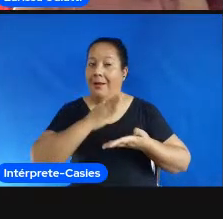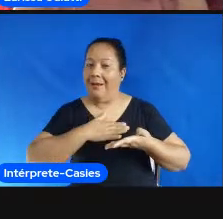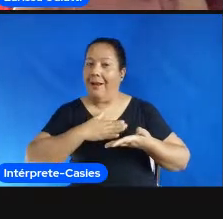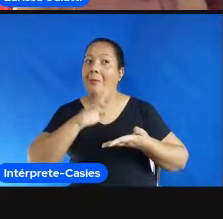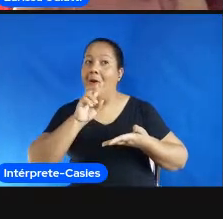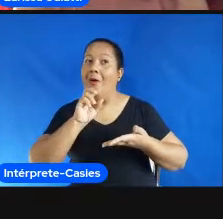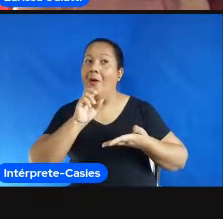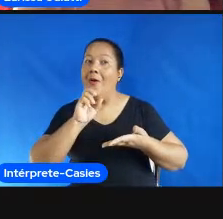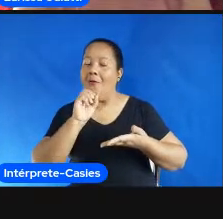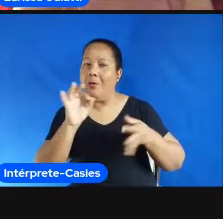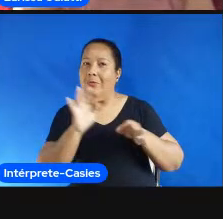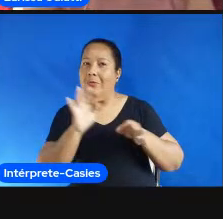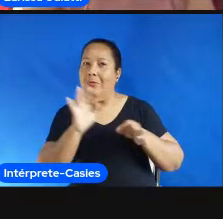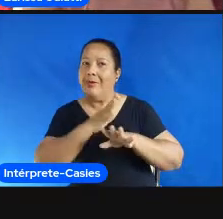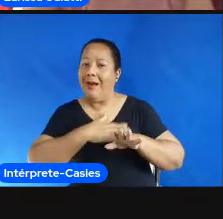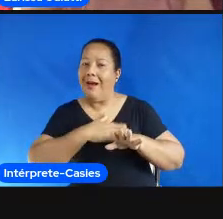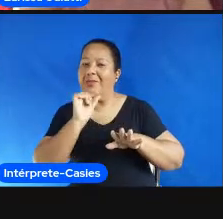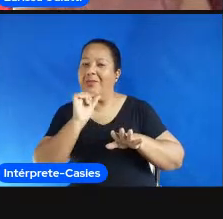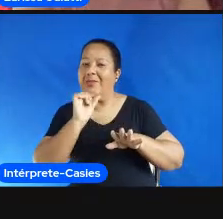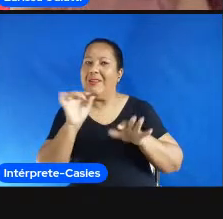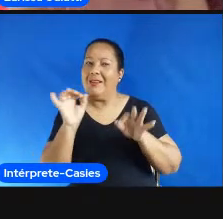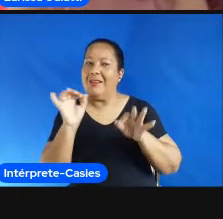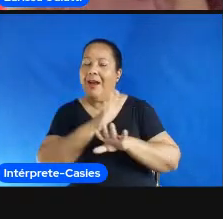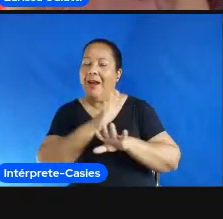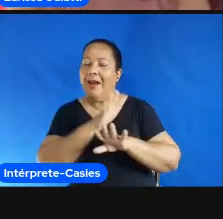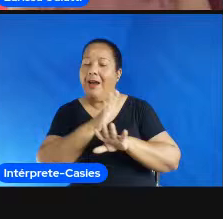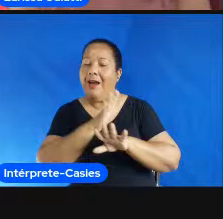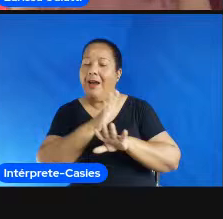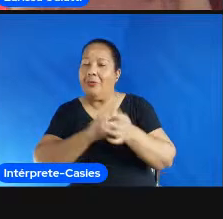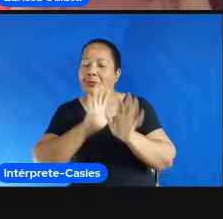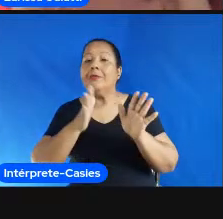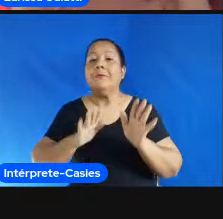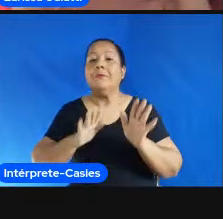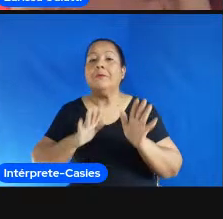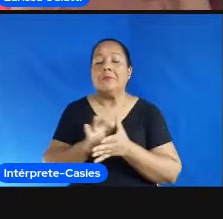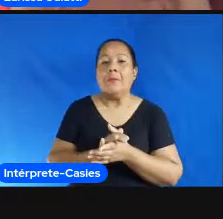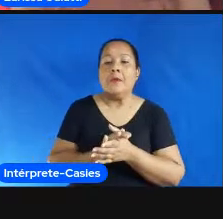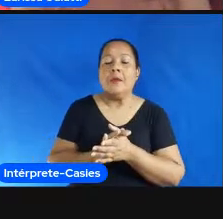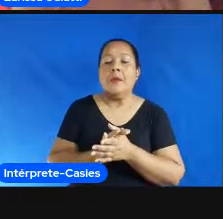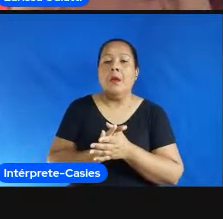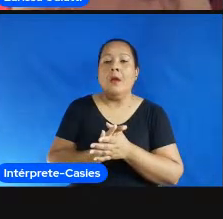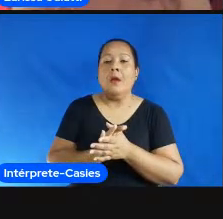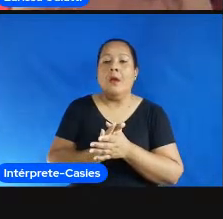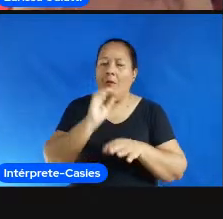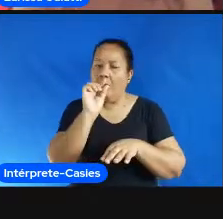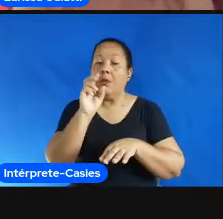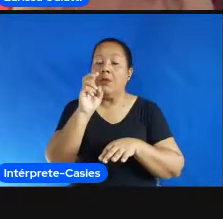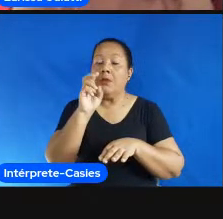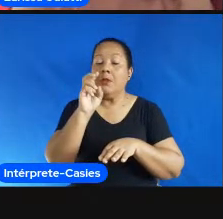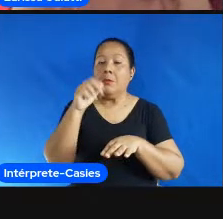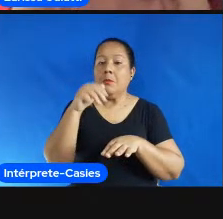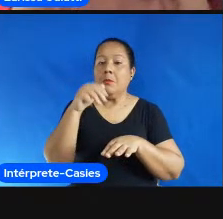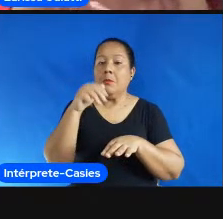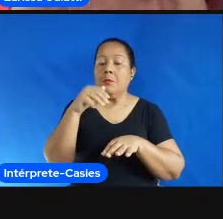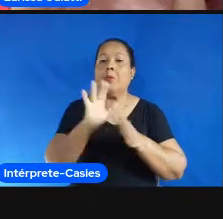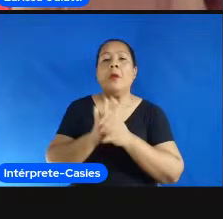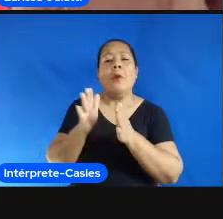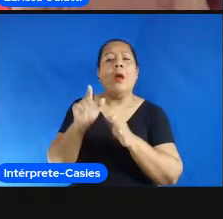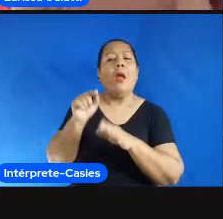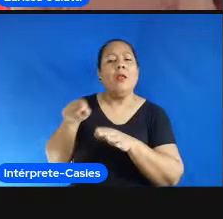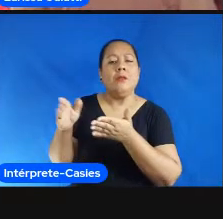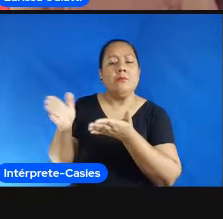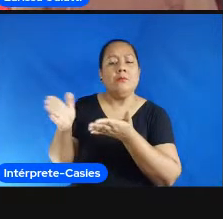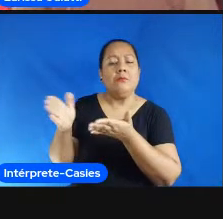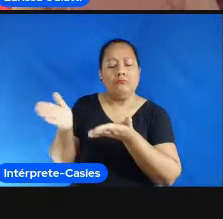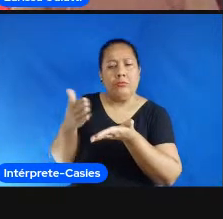e o palestrante não para de falar mas 5, 10 minutinhos aqui eu termino a gente queria ver né a literatura diz que a qualidade da